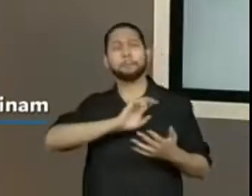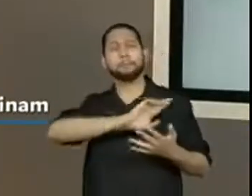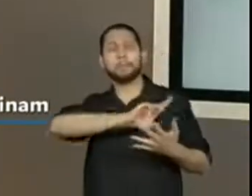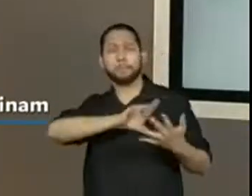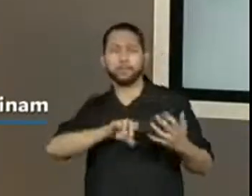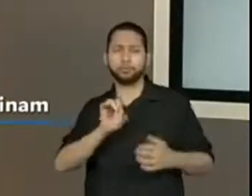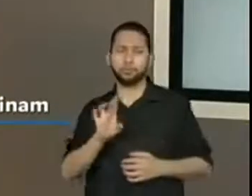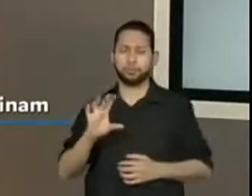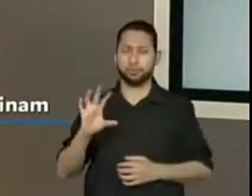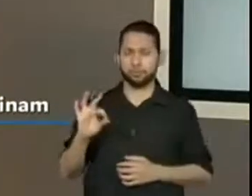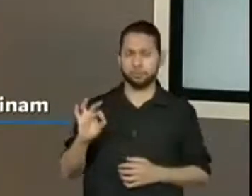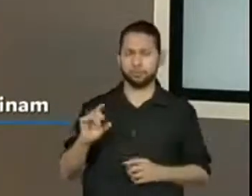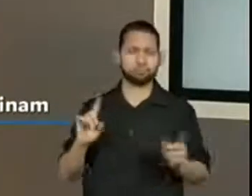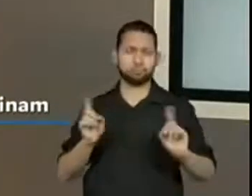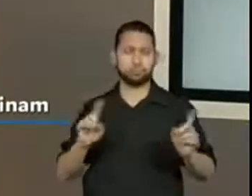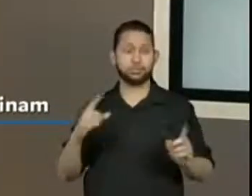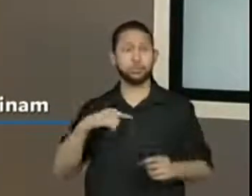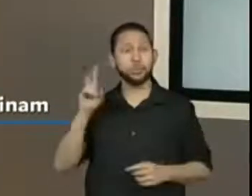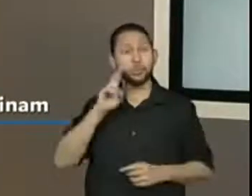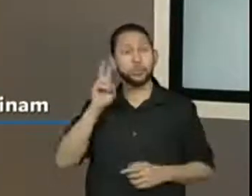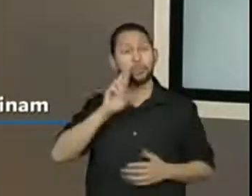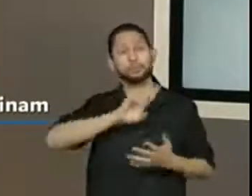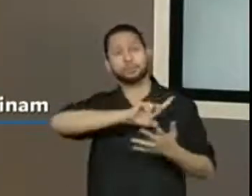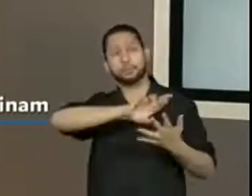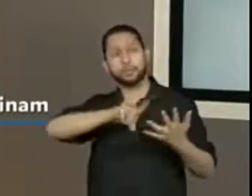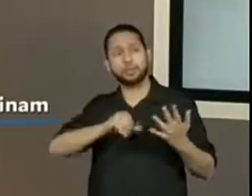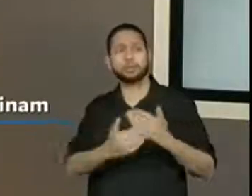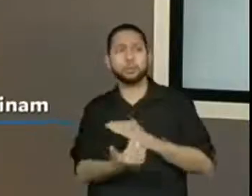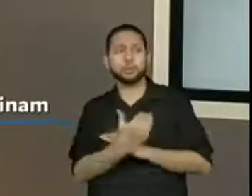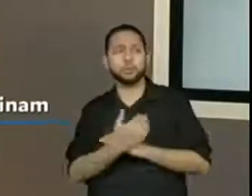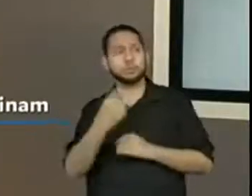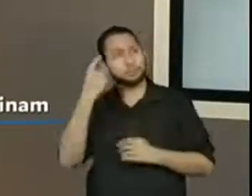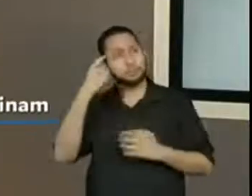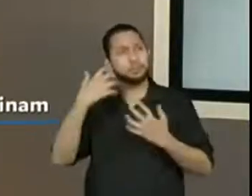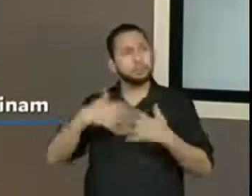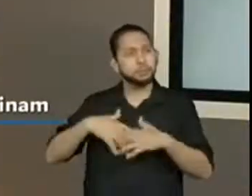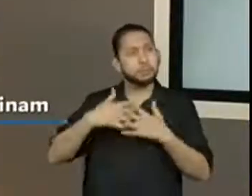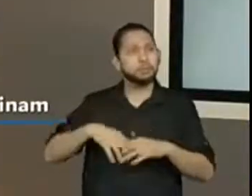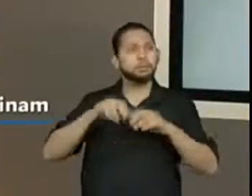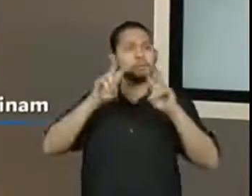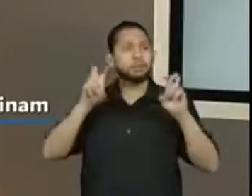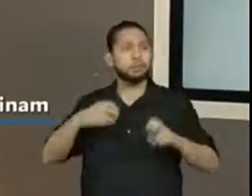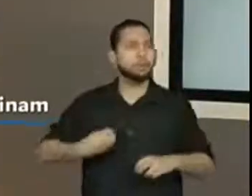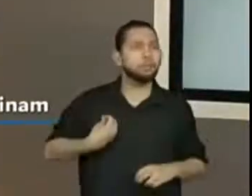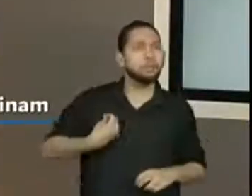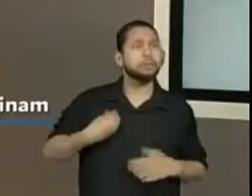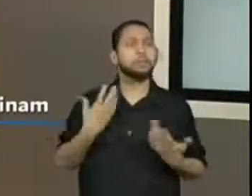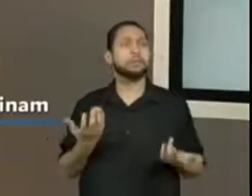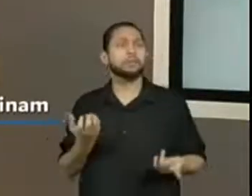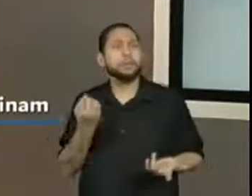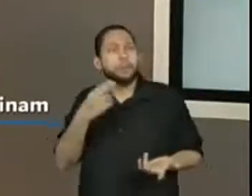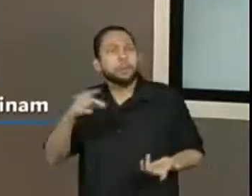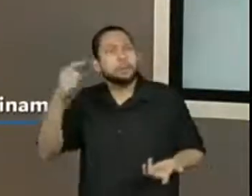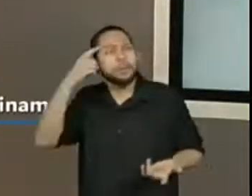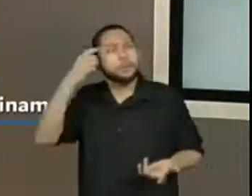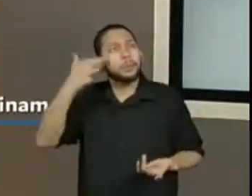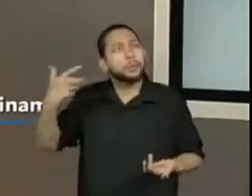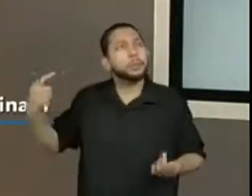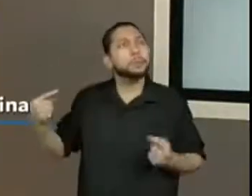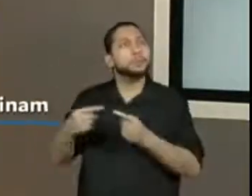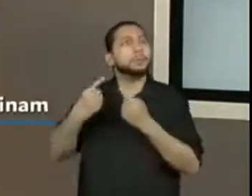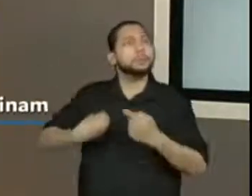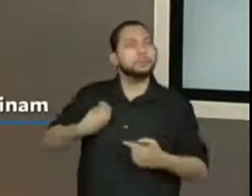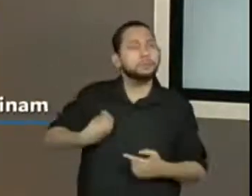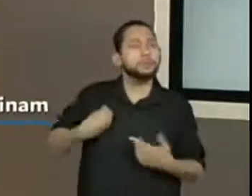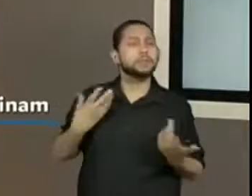só as fábulas, podem fazer a gente refletir sobre a vida ou até mesmo fantasiar fatos sobre a vida, nos